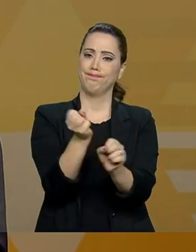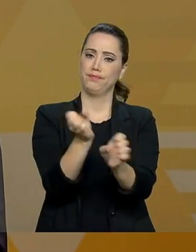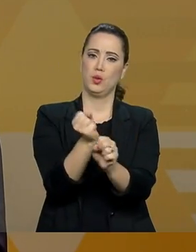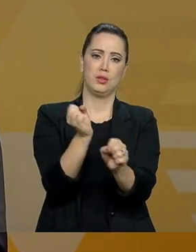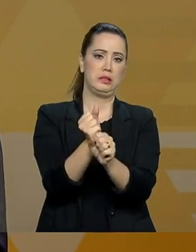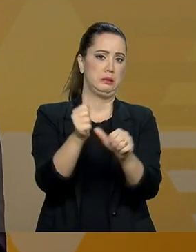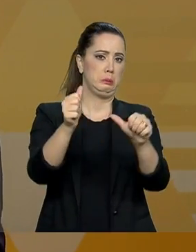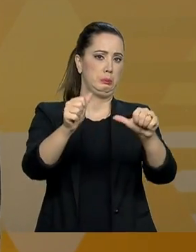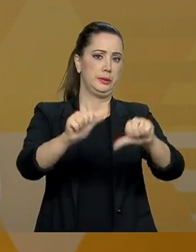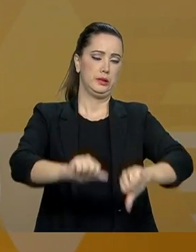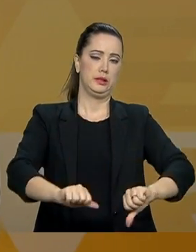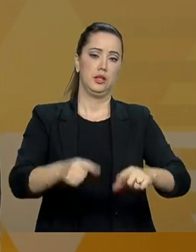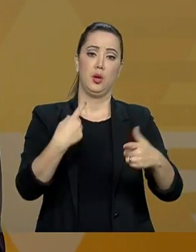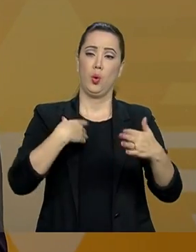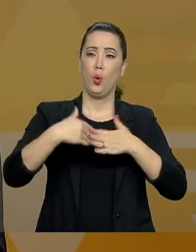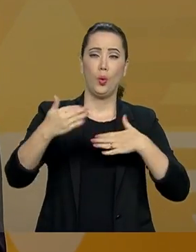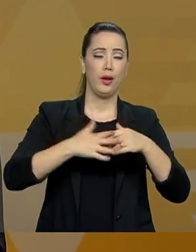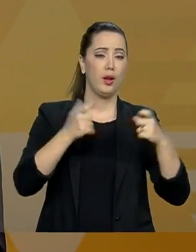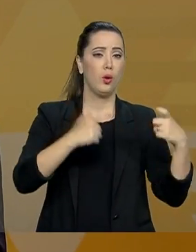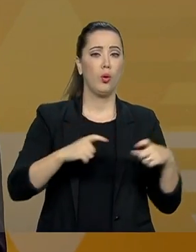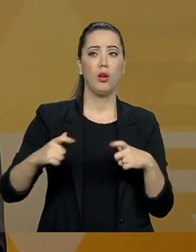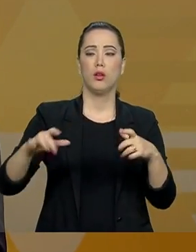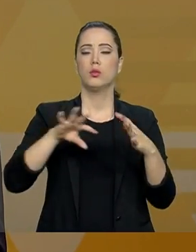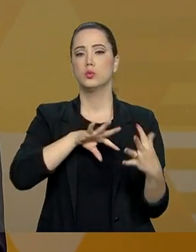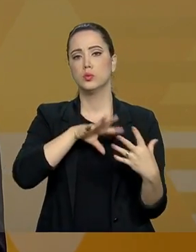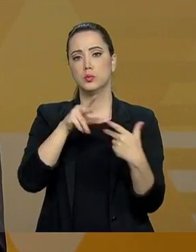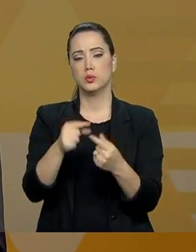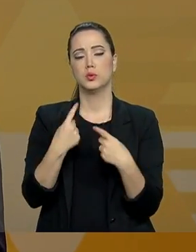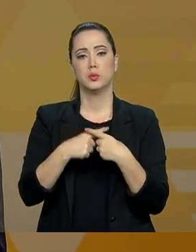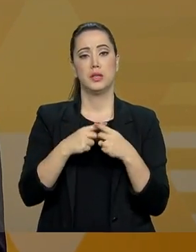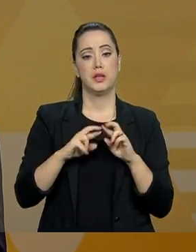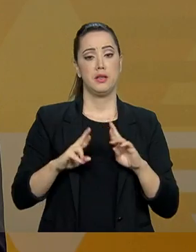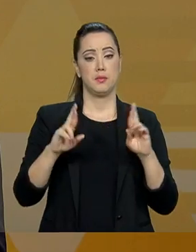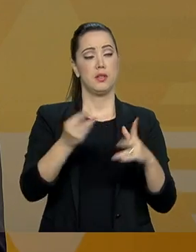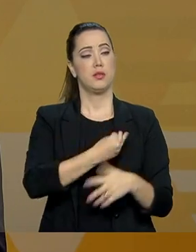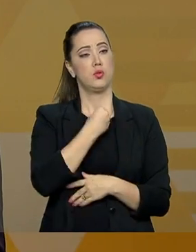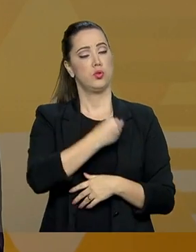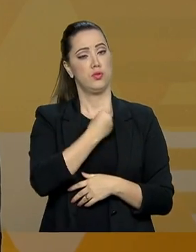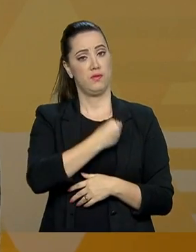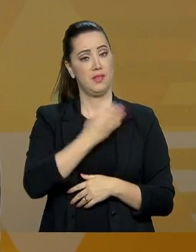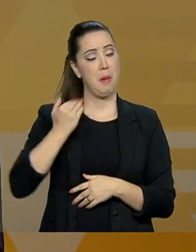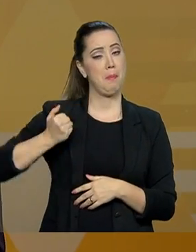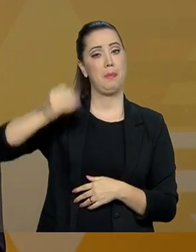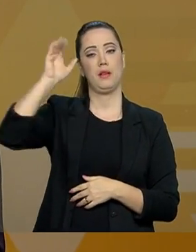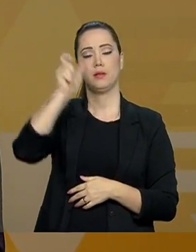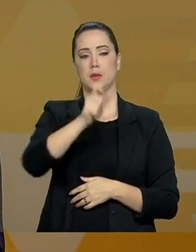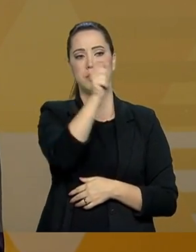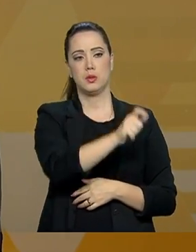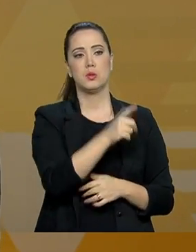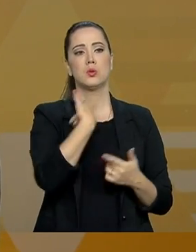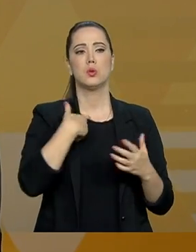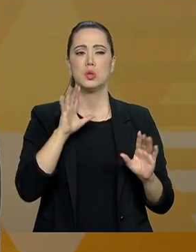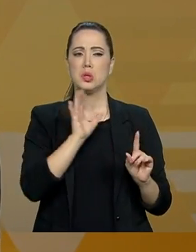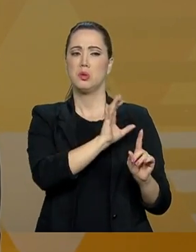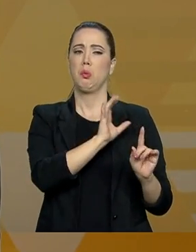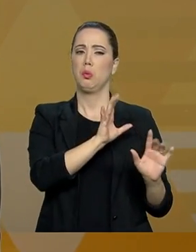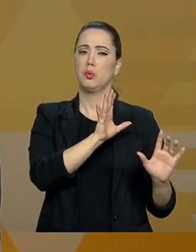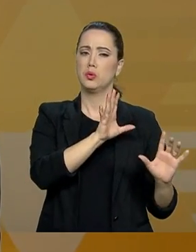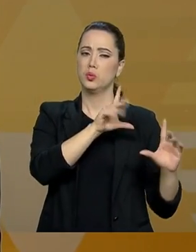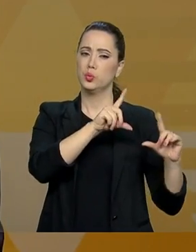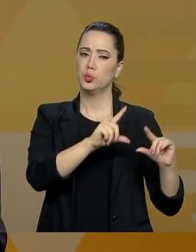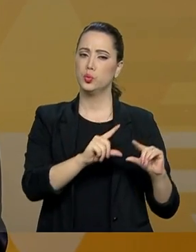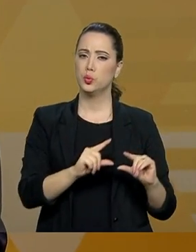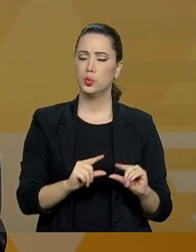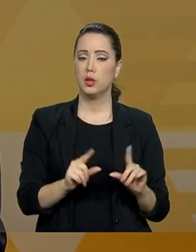em qualquer lugar do mundo, né? Porque há um crescimento da expectativa de vida da população e essa pressão demográfica desarruma o sistema.